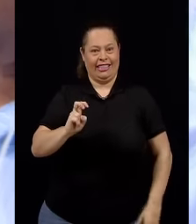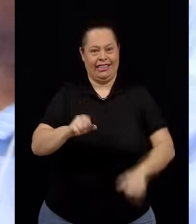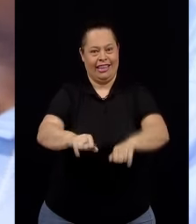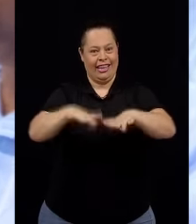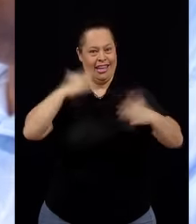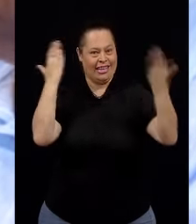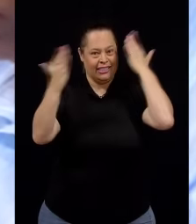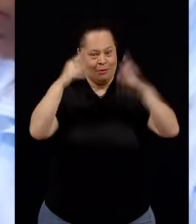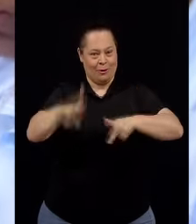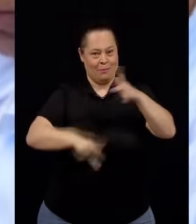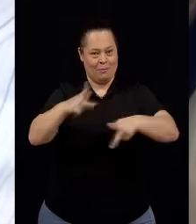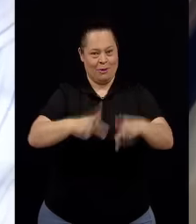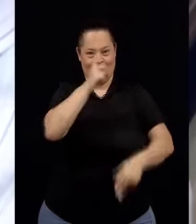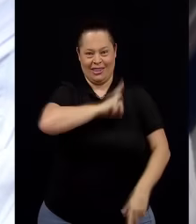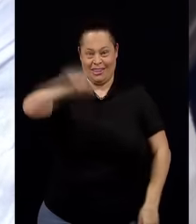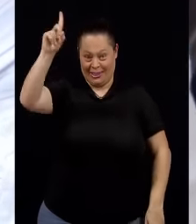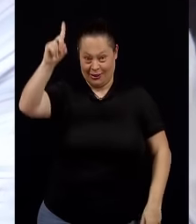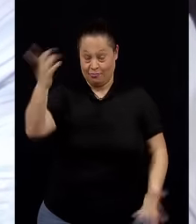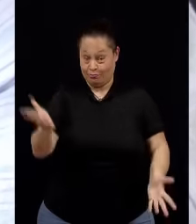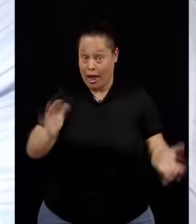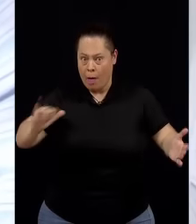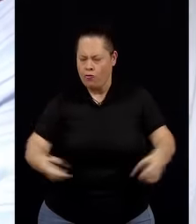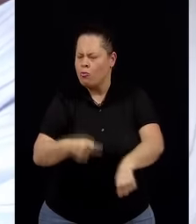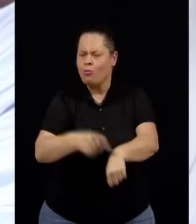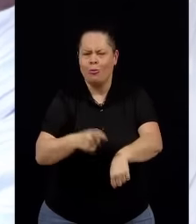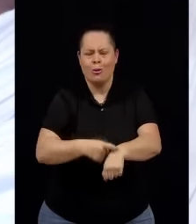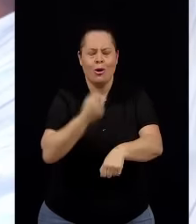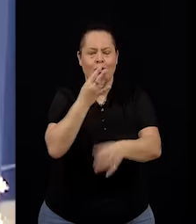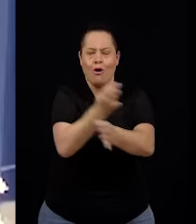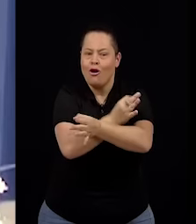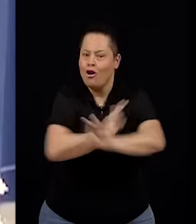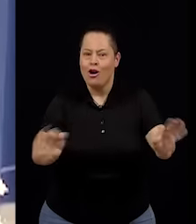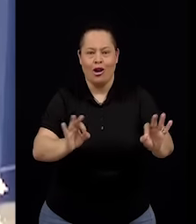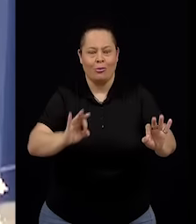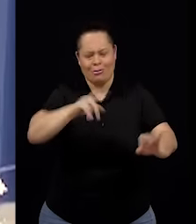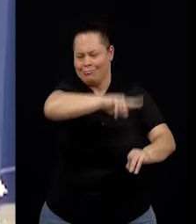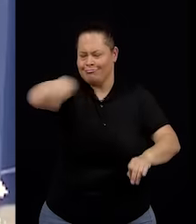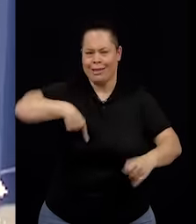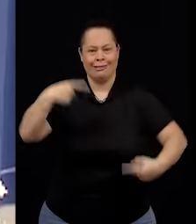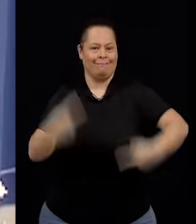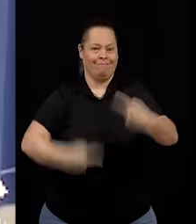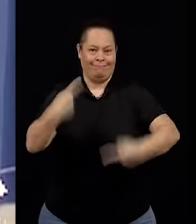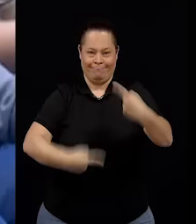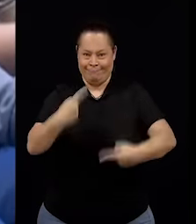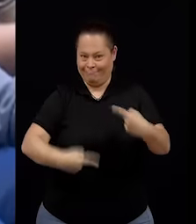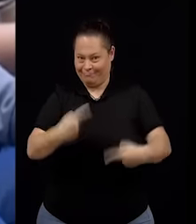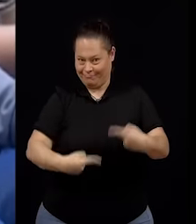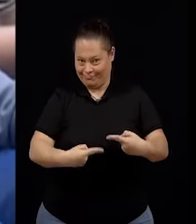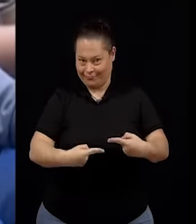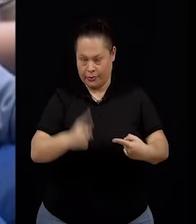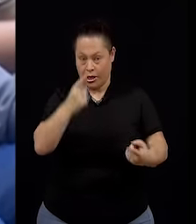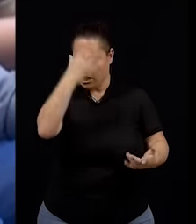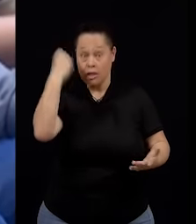Deus. Este é um momento oportuno para dar novos passos, discernindo o caminho à luz da Palavra de Deus.